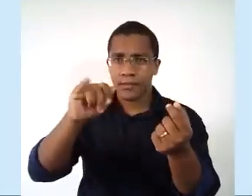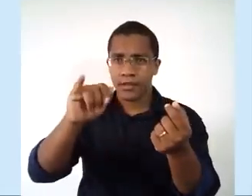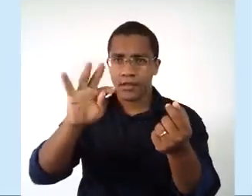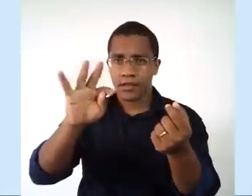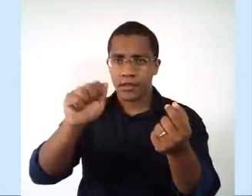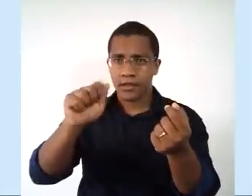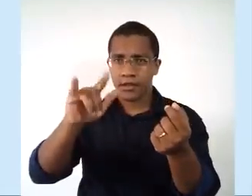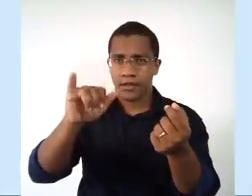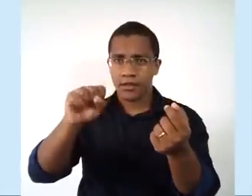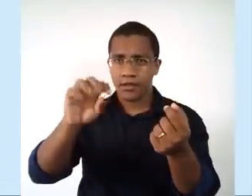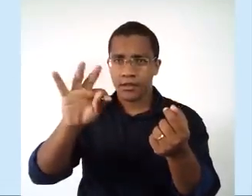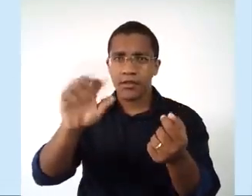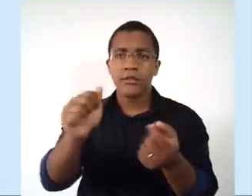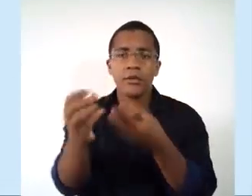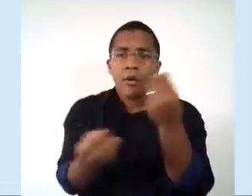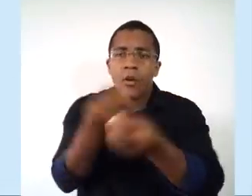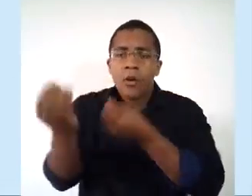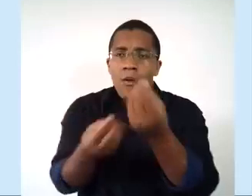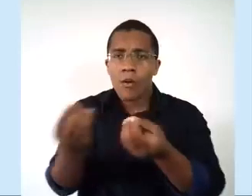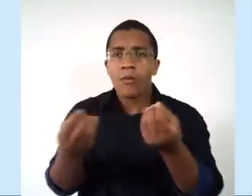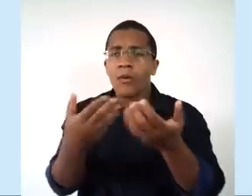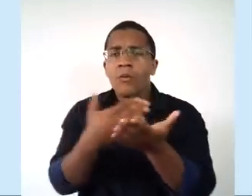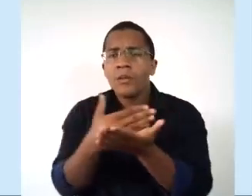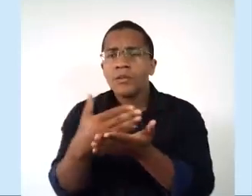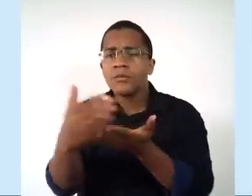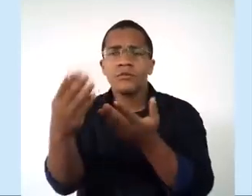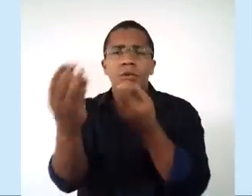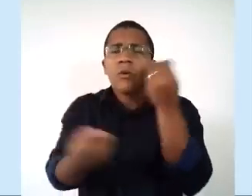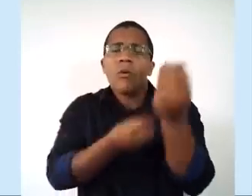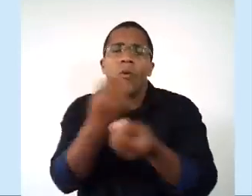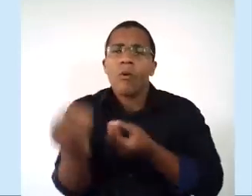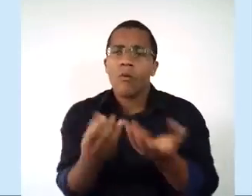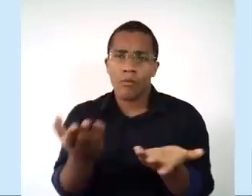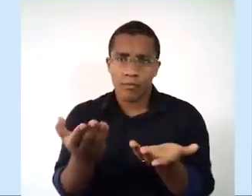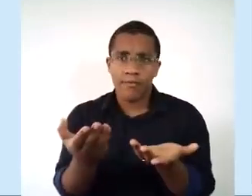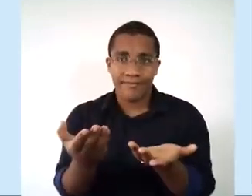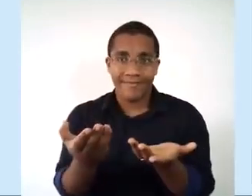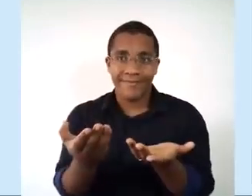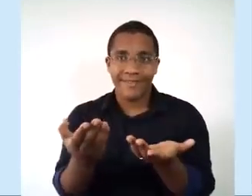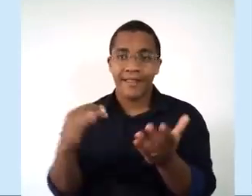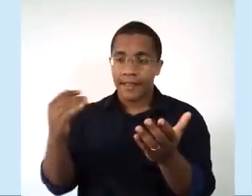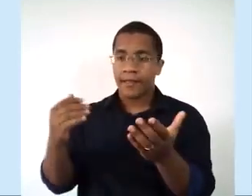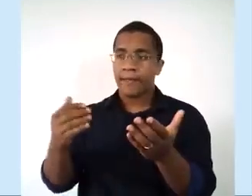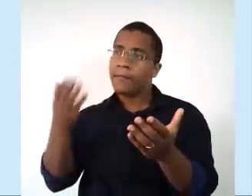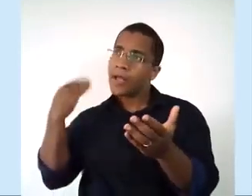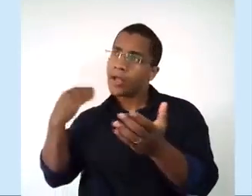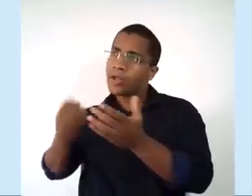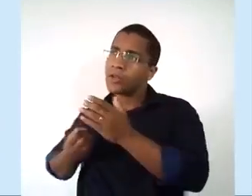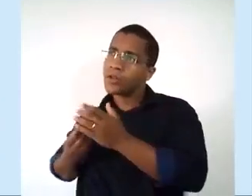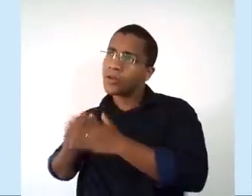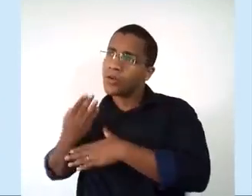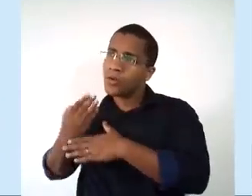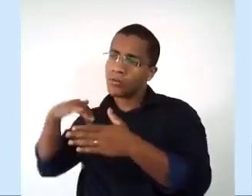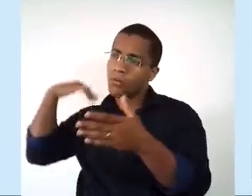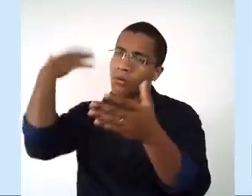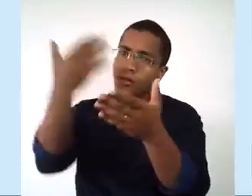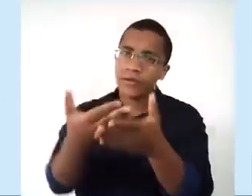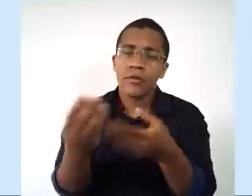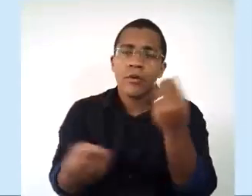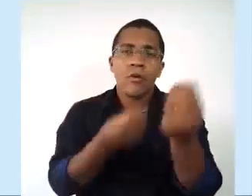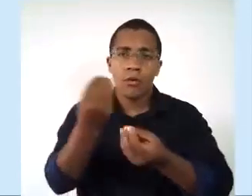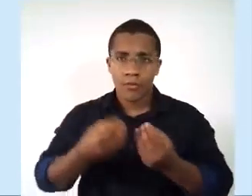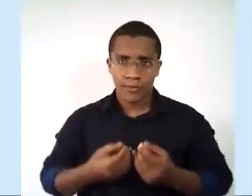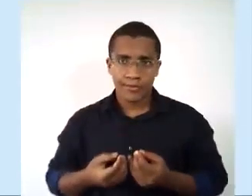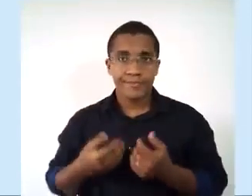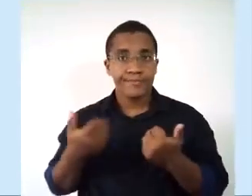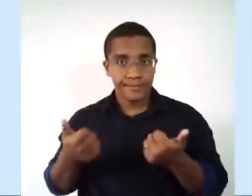capitalista, tá? Vamos entender aí o embrião do capitalismo, como ele começou, certo? Para onde ele vai, quais eram as finalidades, vamos